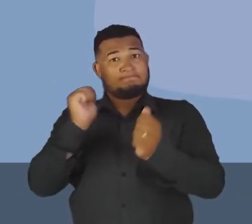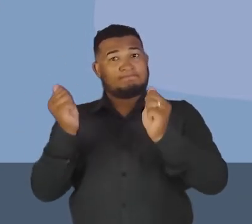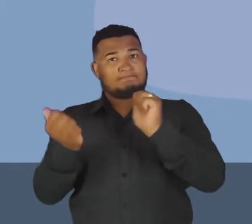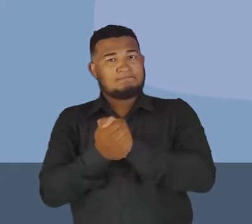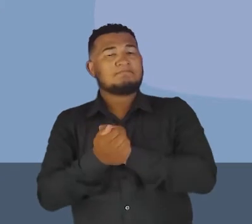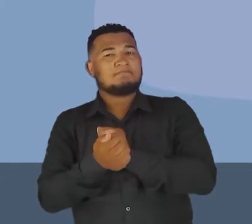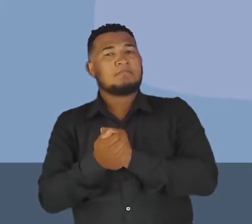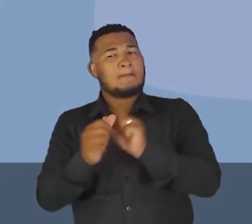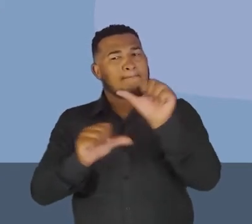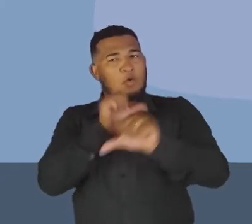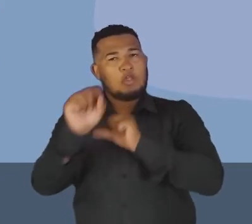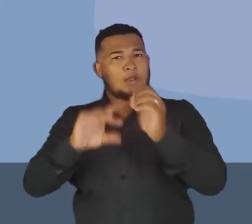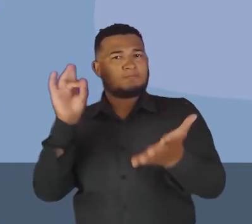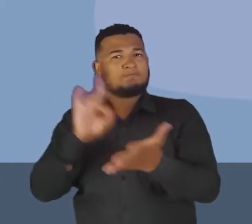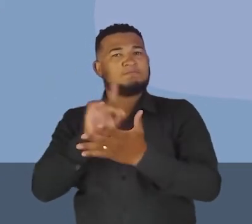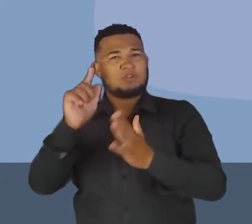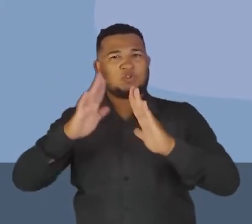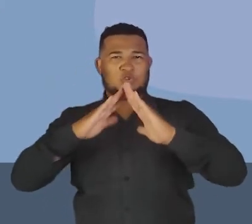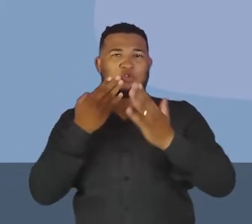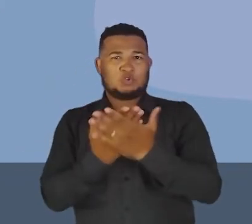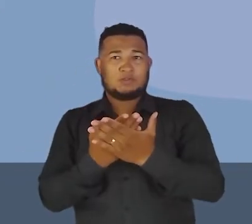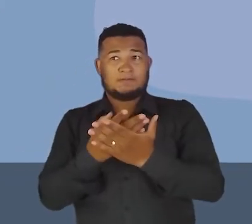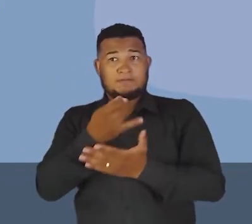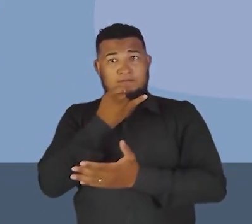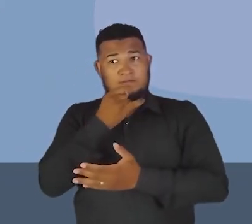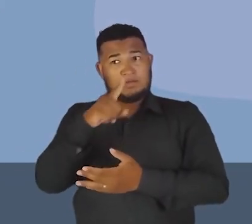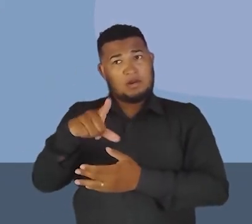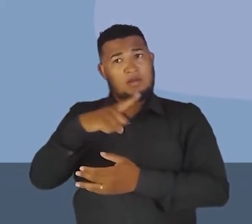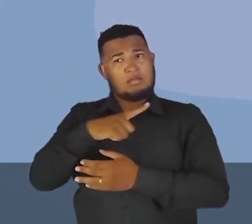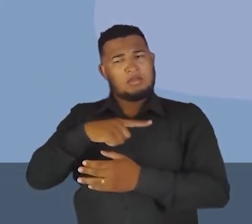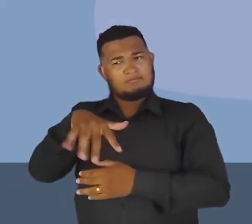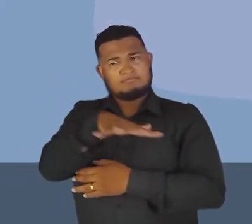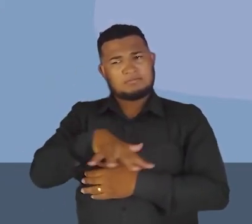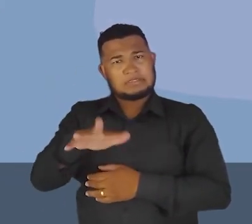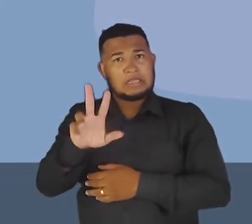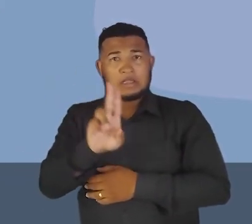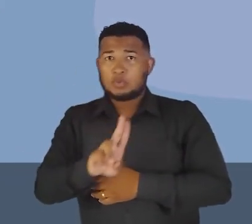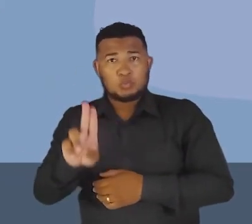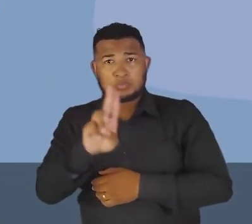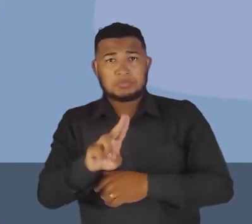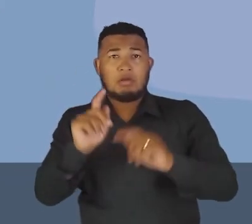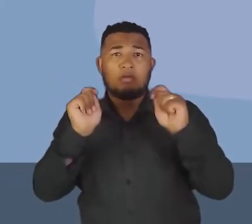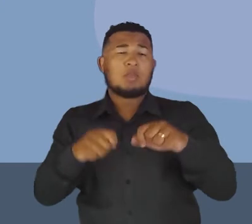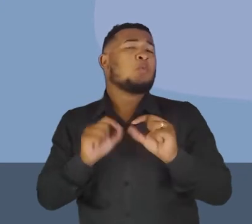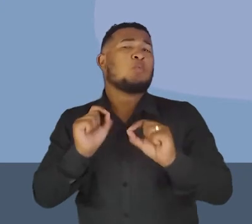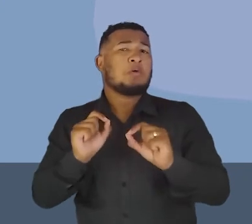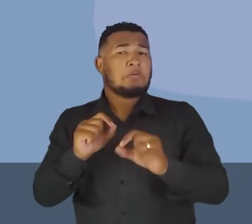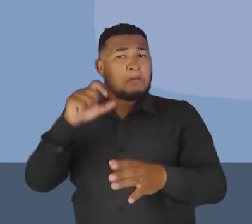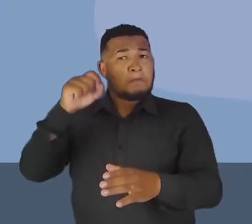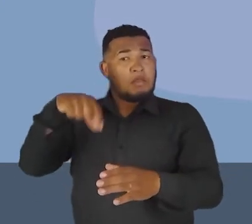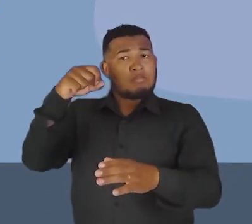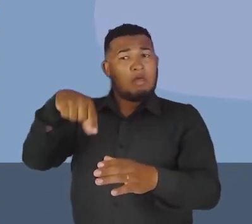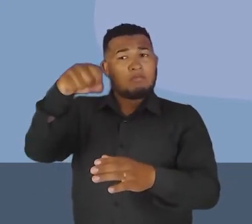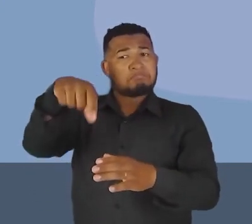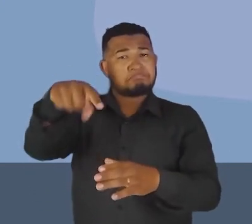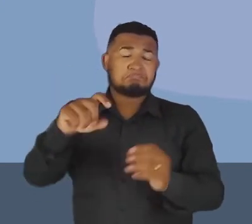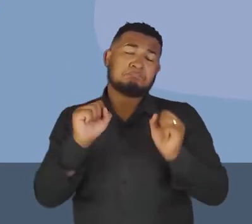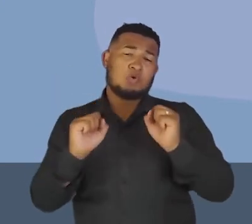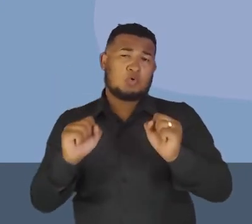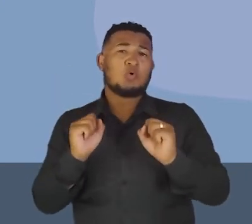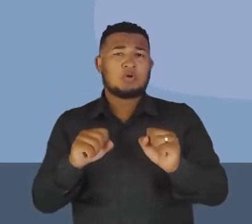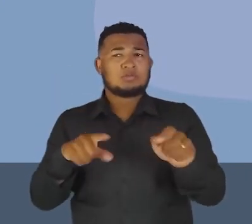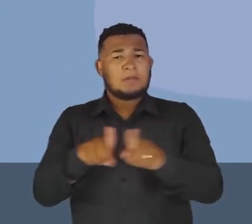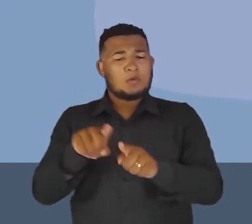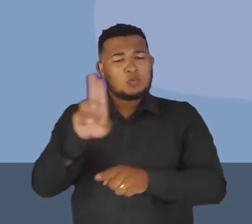a realidade da sua escola, né? Se na sua escola tem um espaço que não está sendo utilizado, você pode fazer o que? Plantar. A gente pode usar para poder fazer a